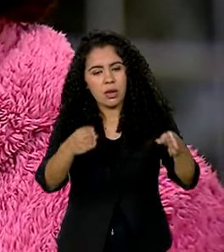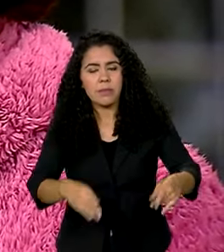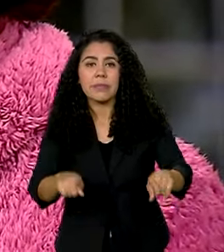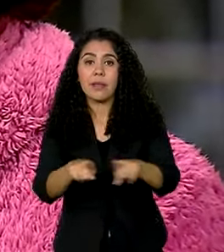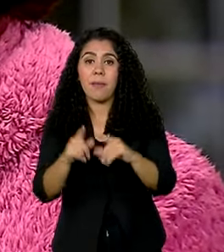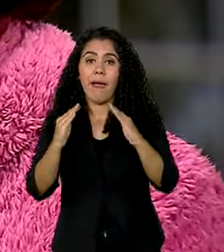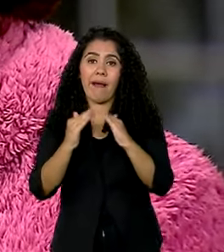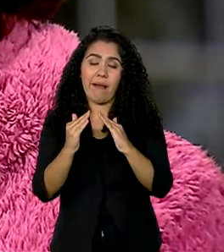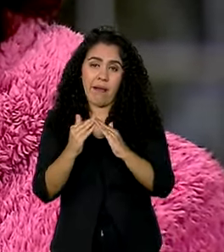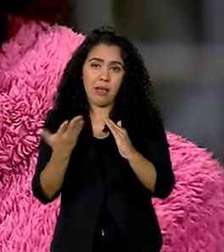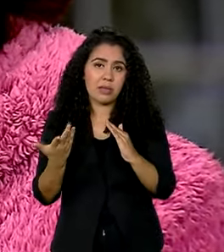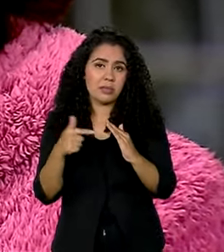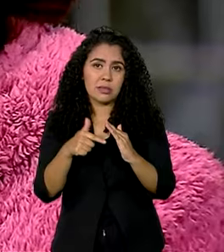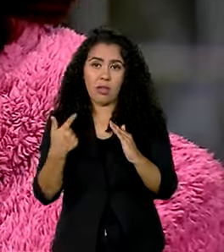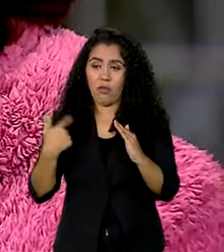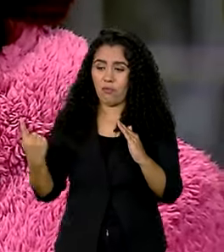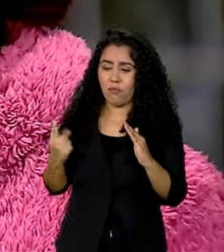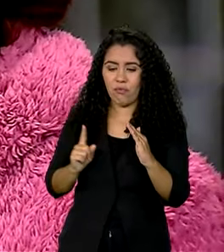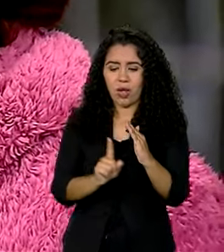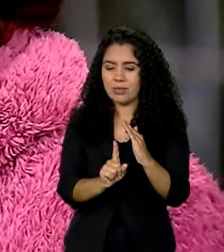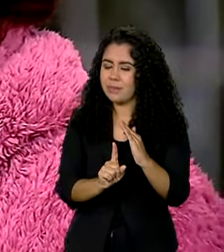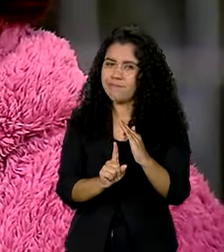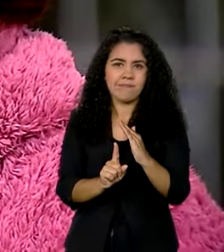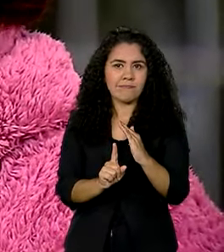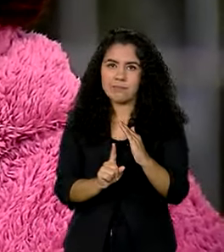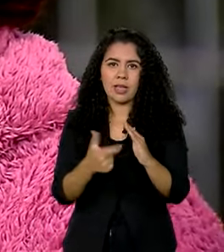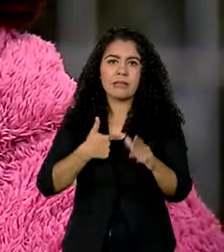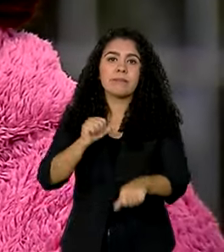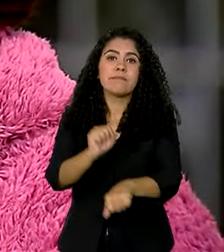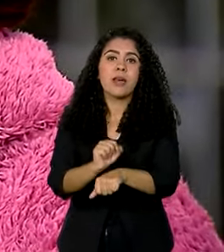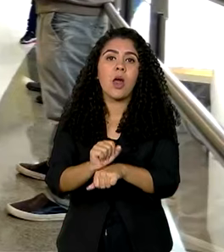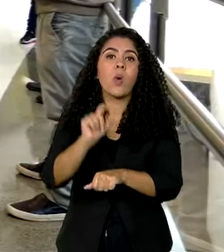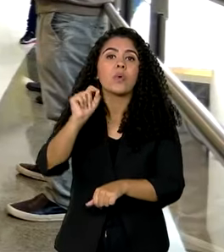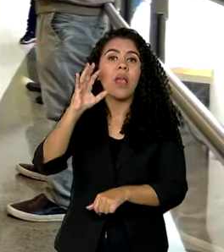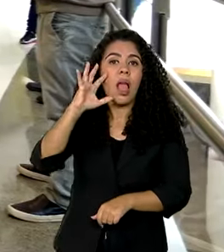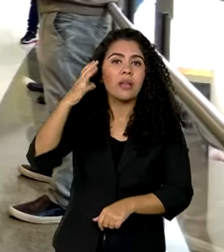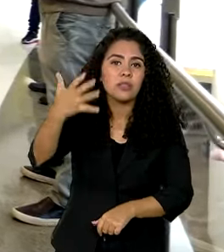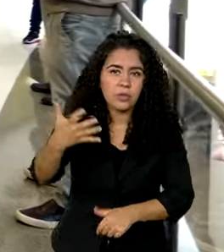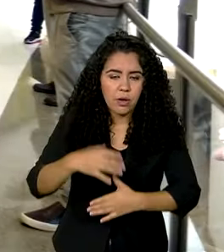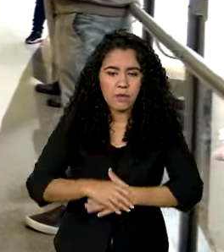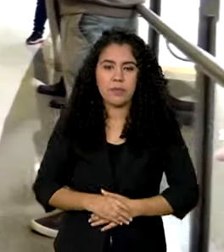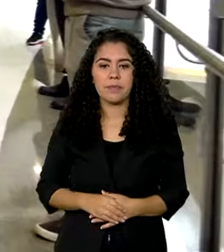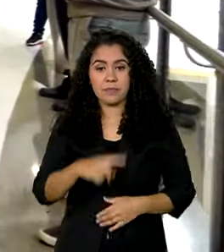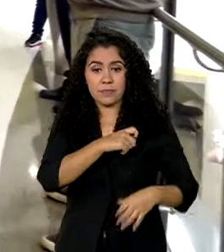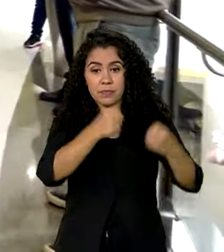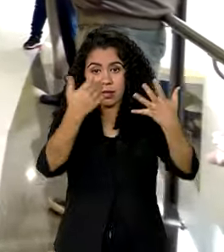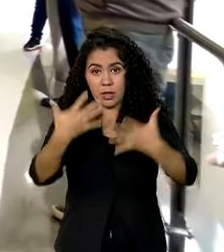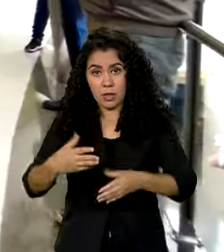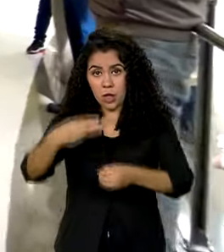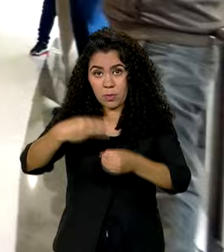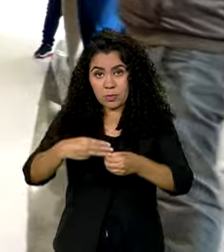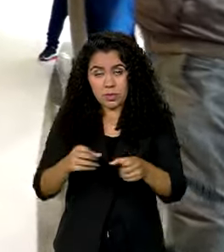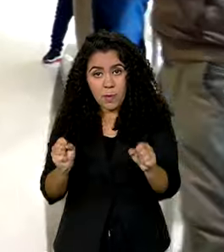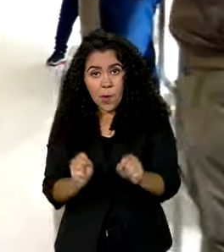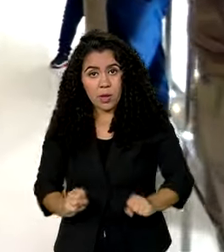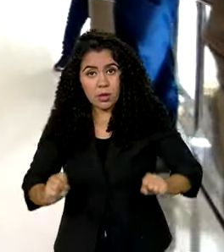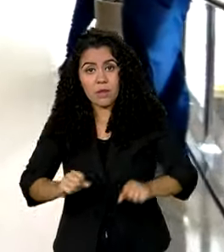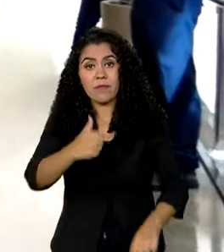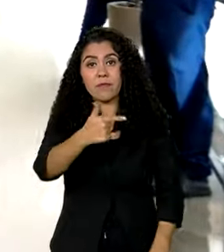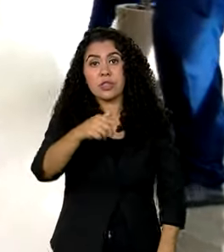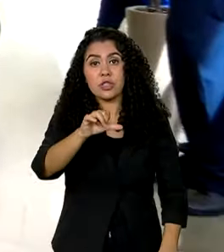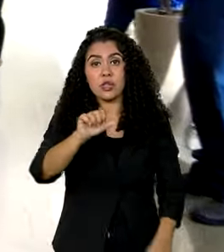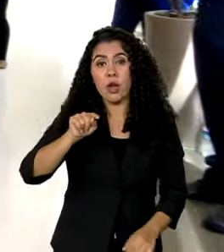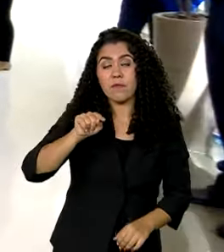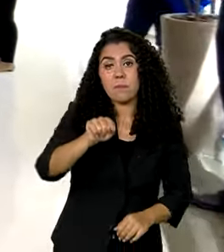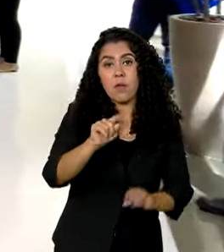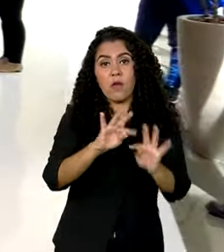né? Que não dá para voltar enquanto não resolveu o que faz nela. Só em Canoas, 29 mil famílias estão com o auxílio